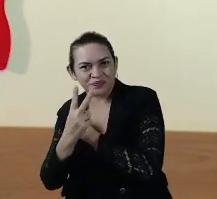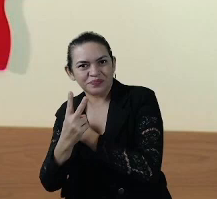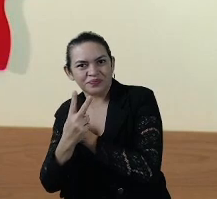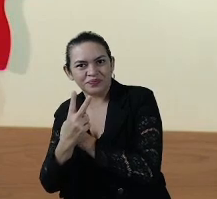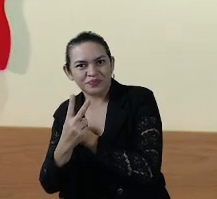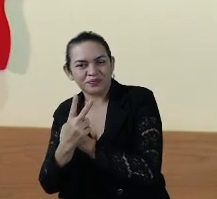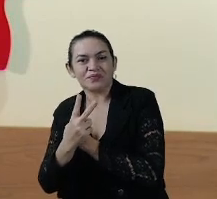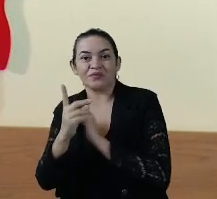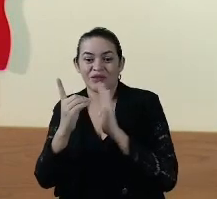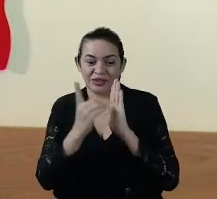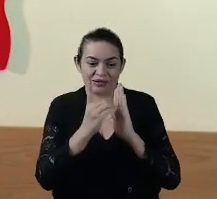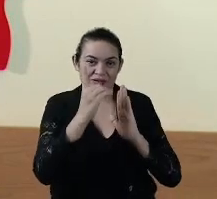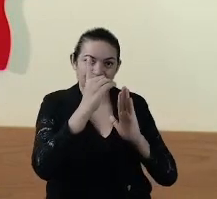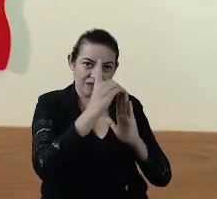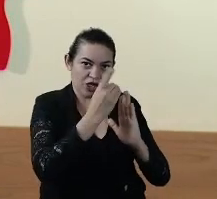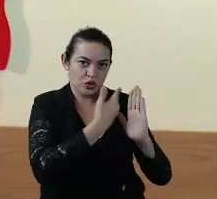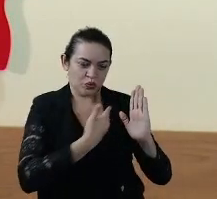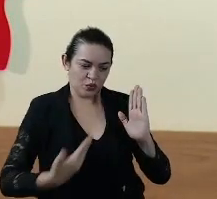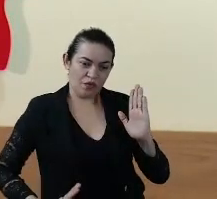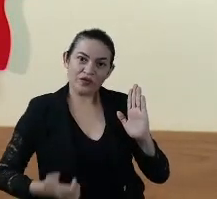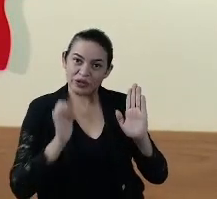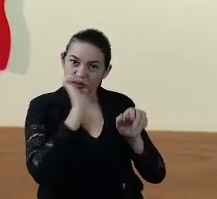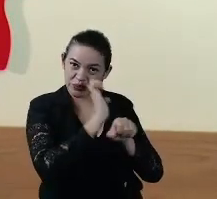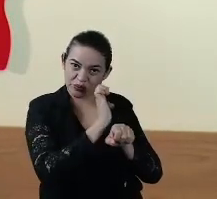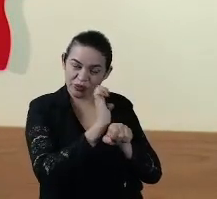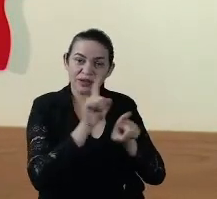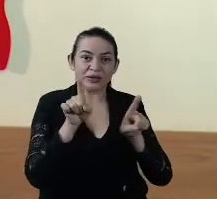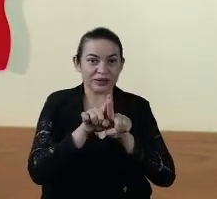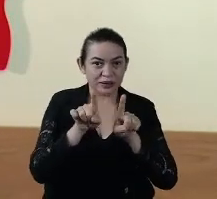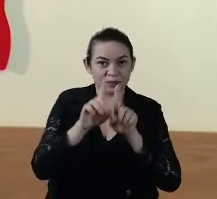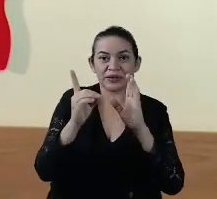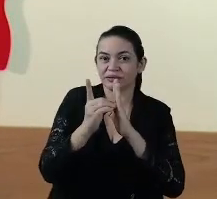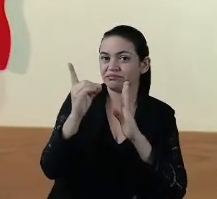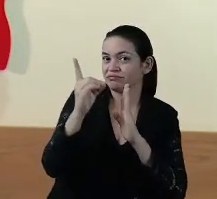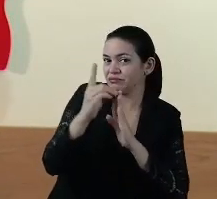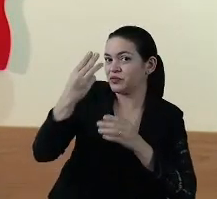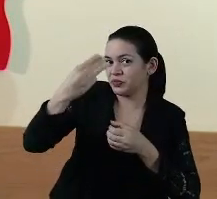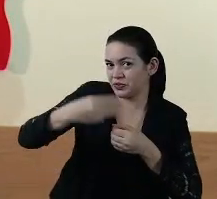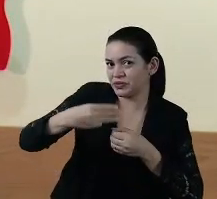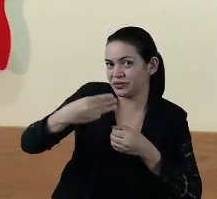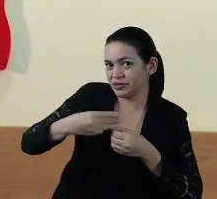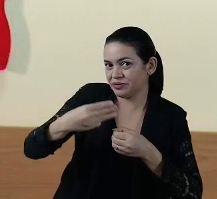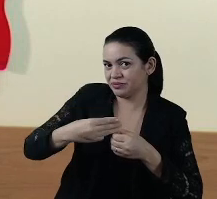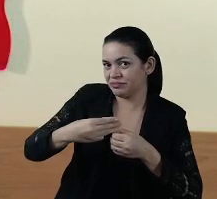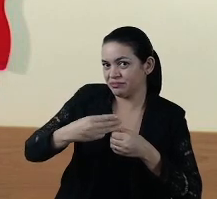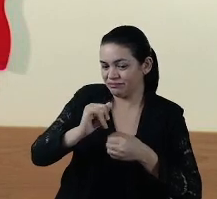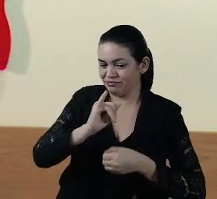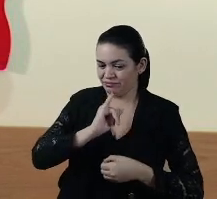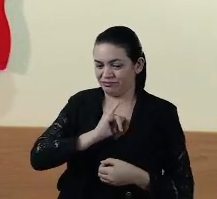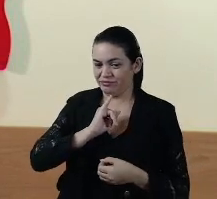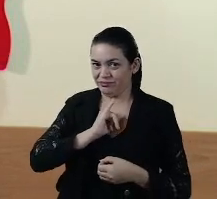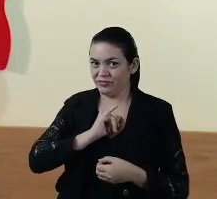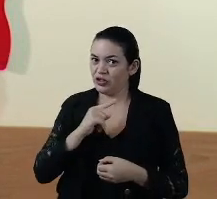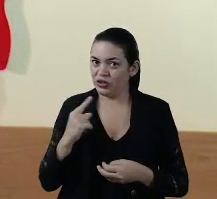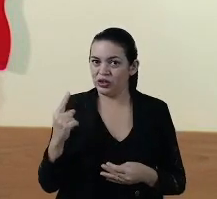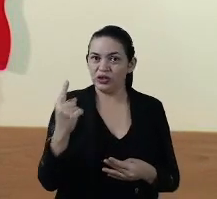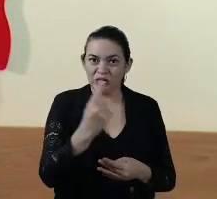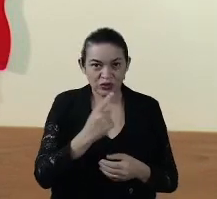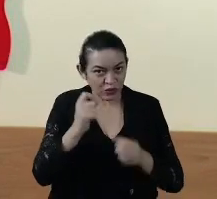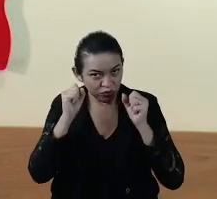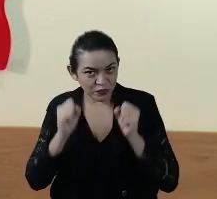constantes de decretos do governo do Estado e também de decretos municipais, para que, com isto, nós possamos